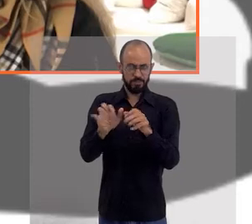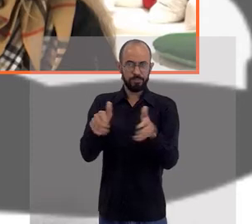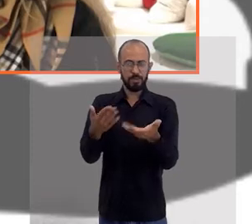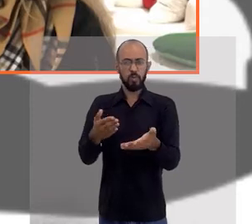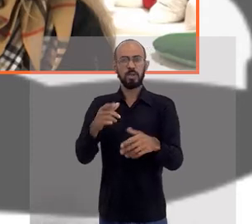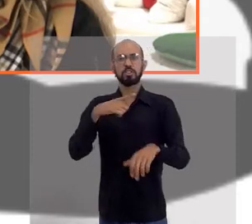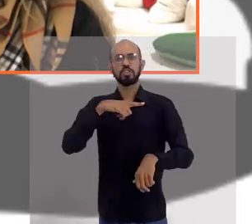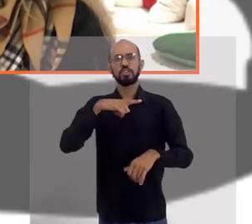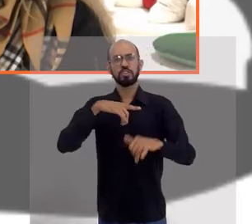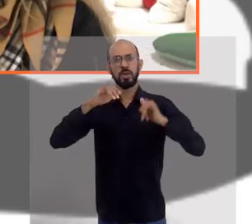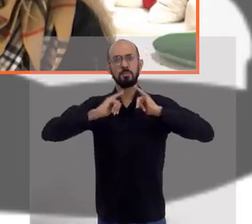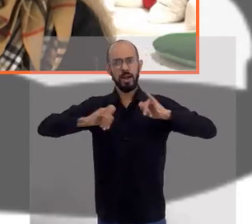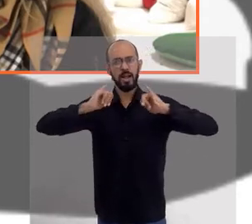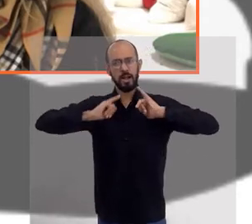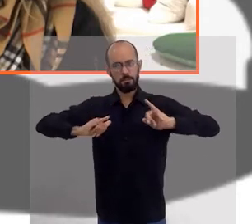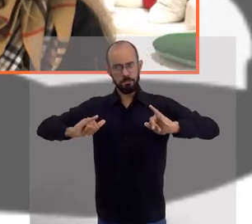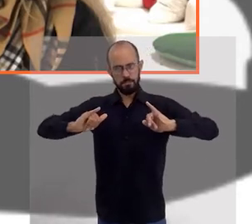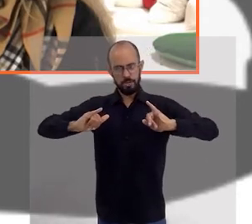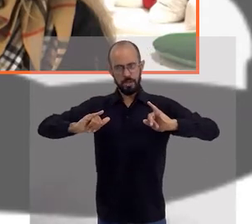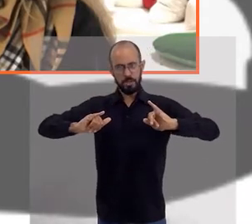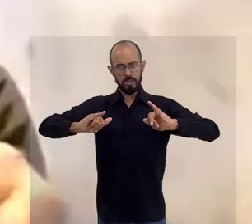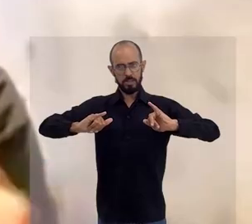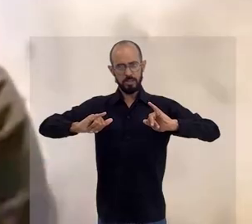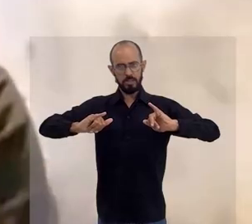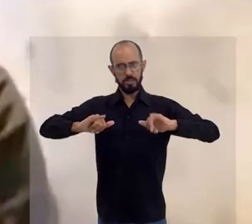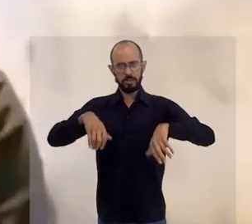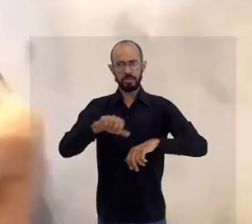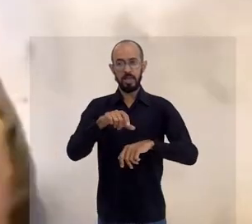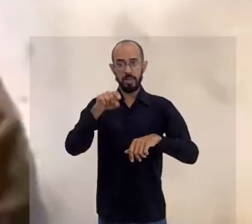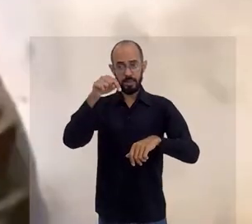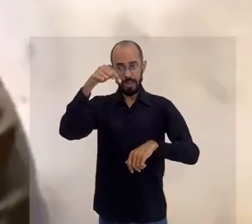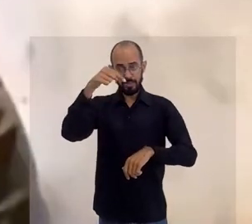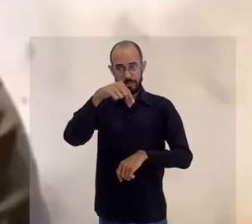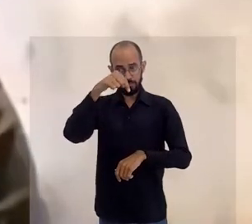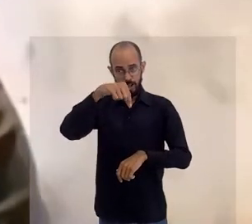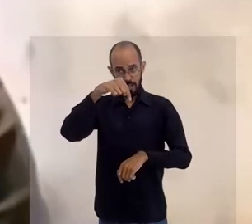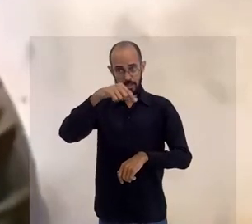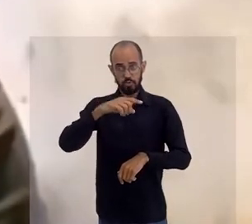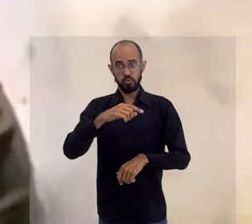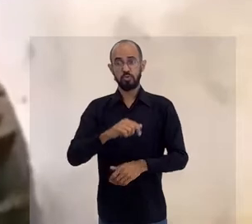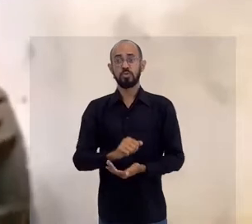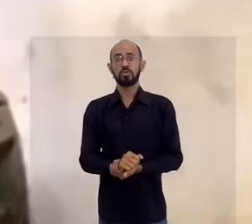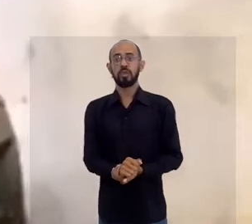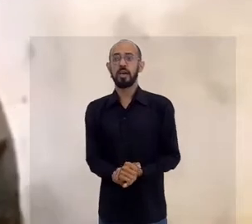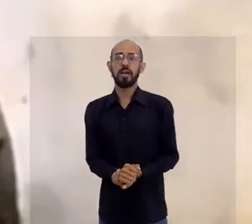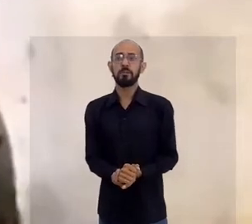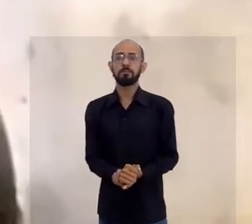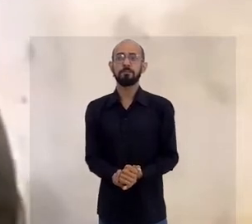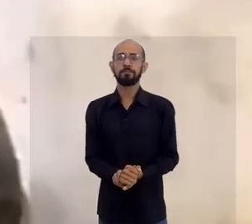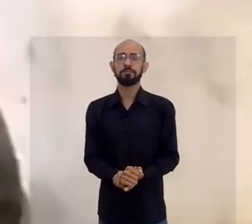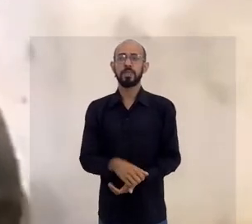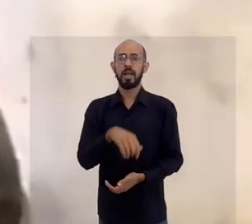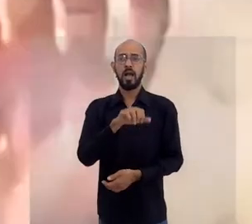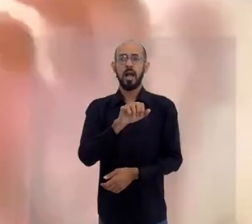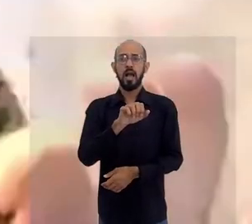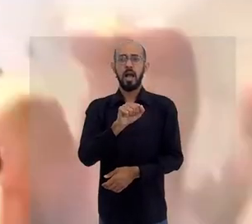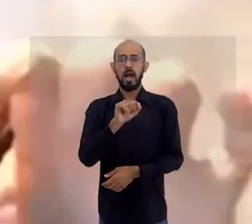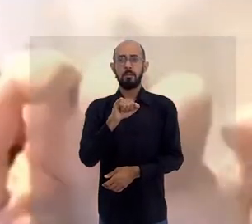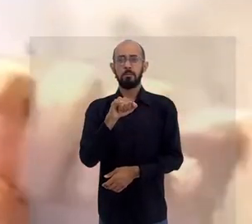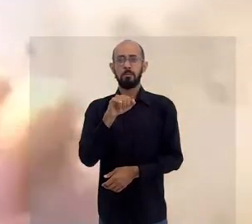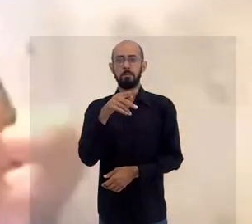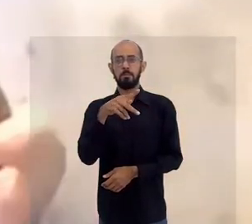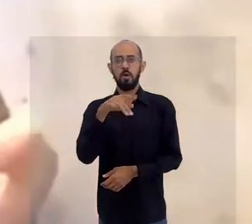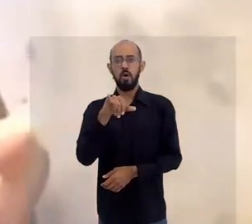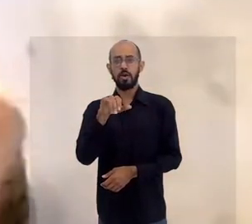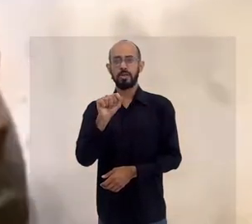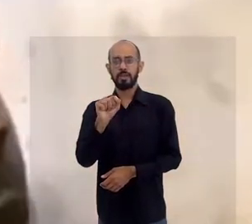campanha recorrente do projeto, né? No endereço apoia-c barra projeto Garrafa no Mar. Vou repetir,